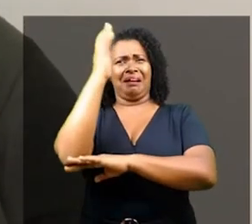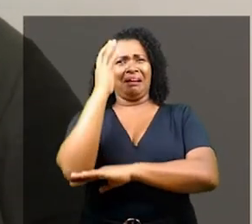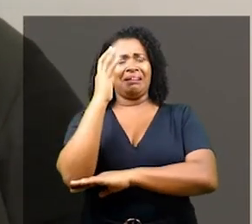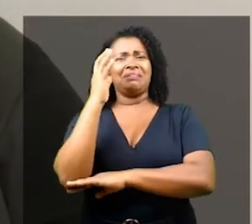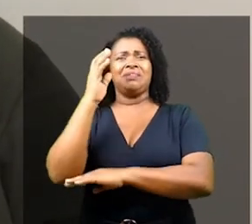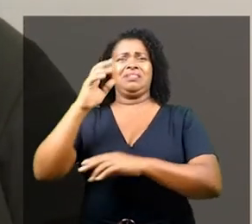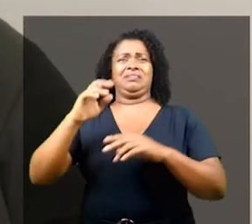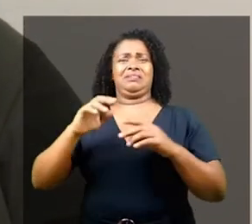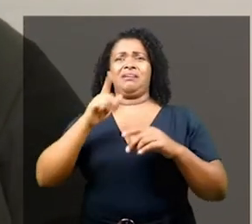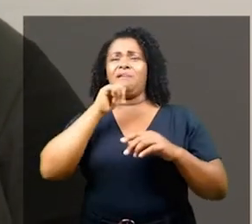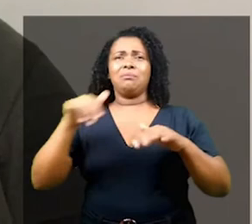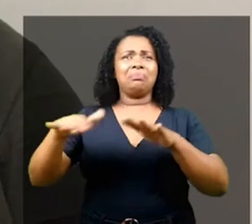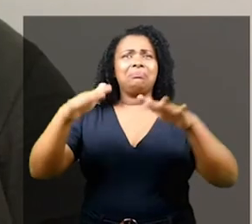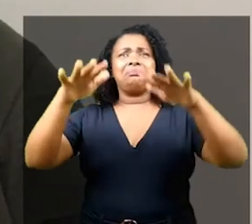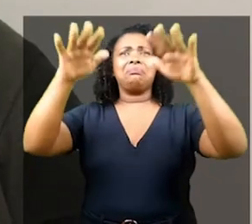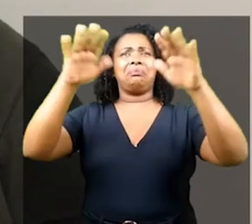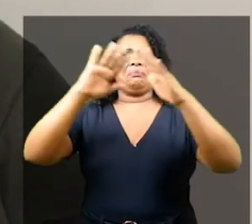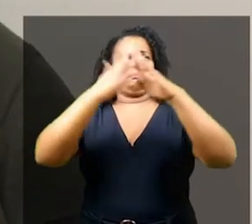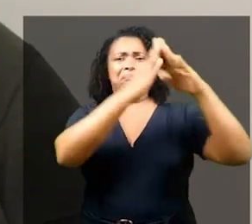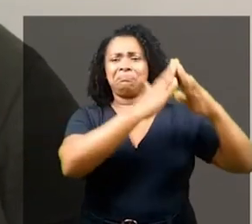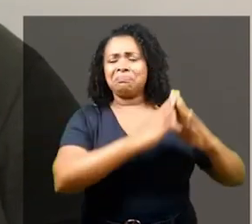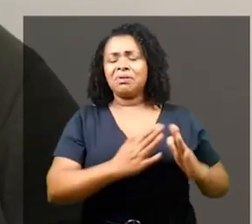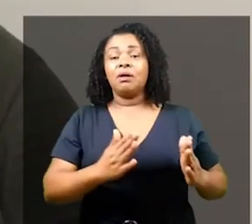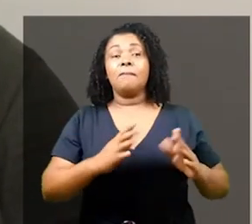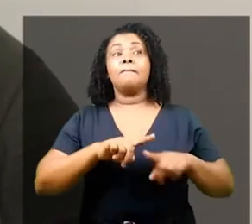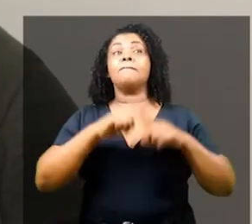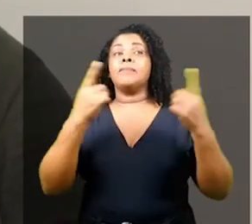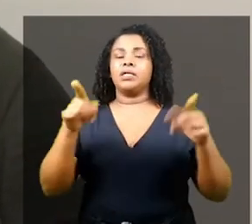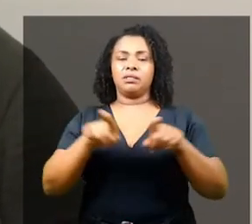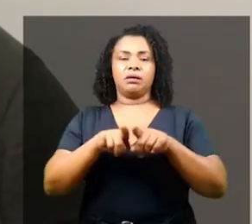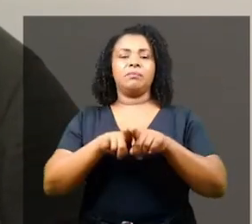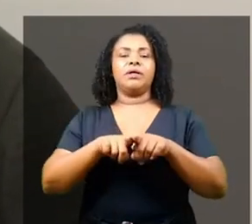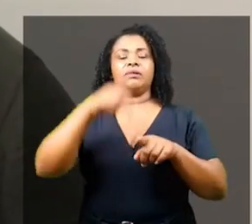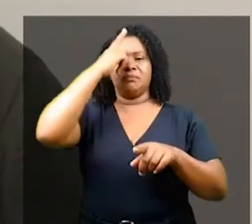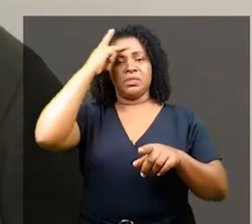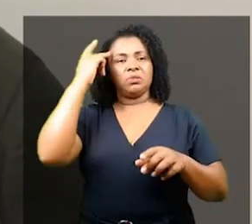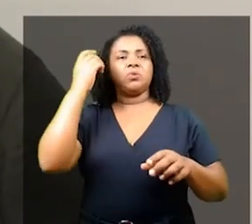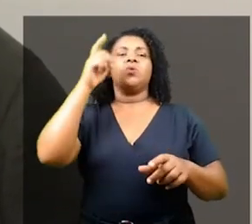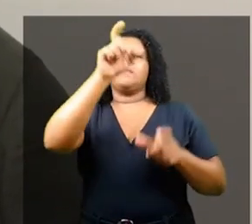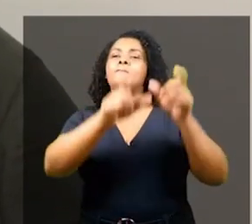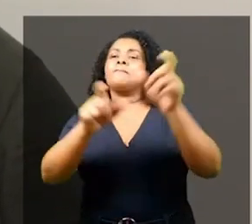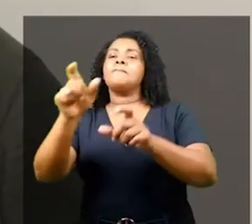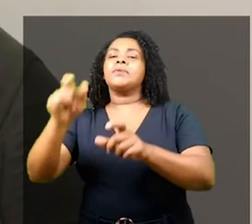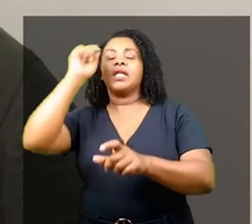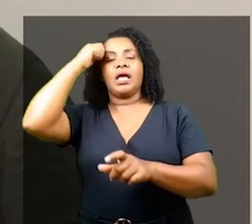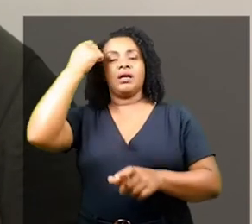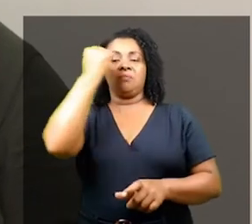A desigualdade social no Brasil tem marcadores. E eles são inegáveis. Raça e etnia.